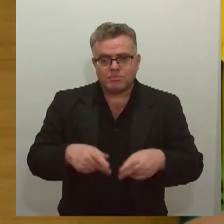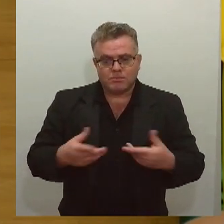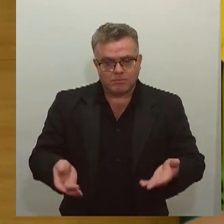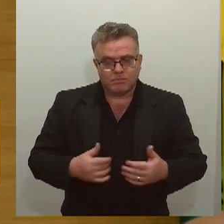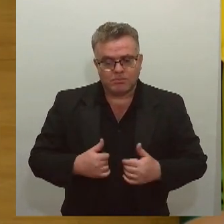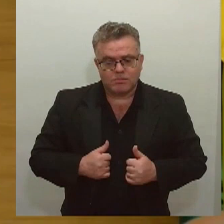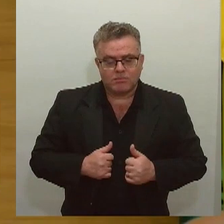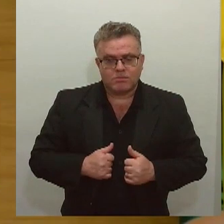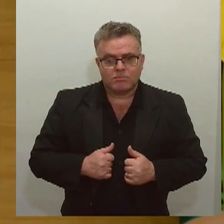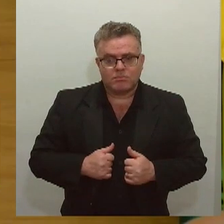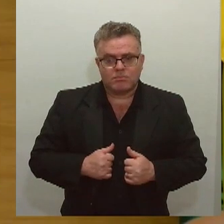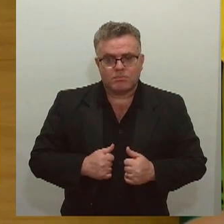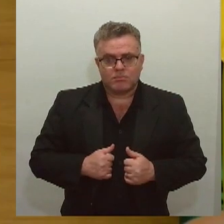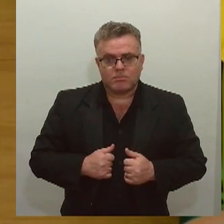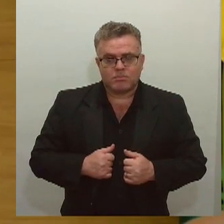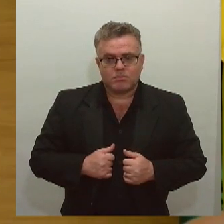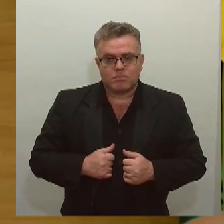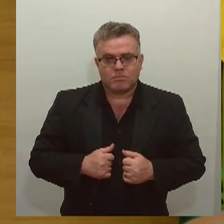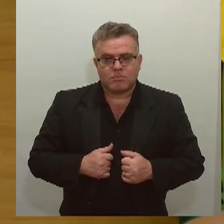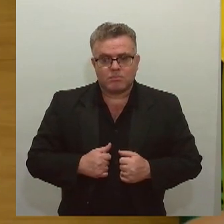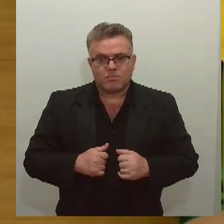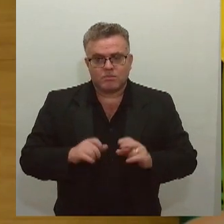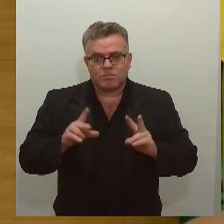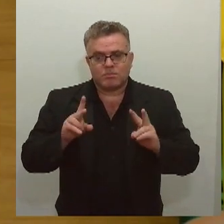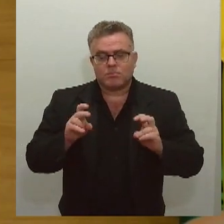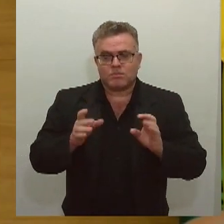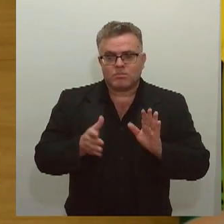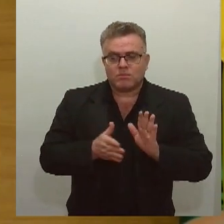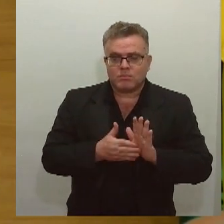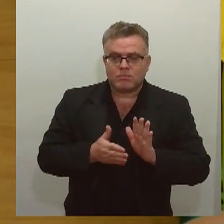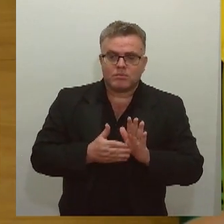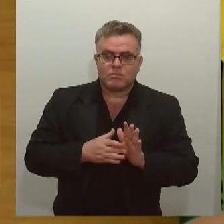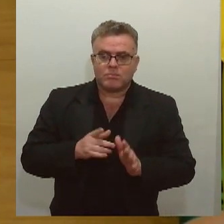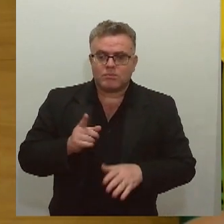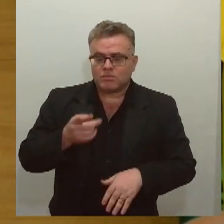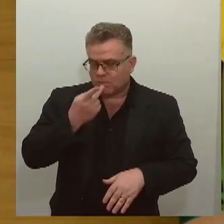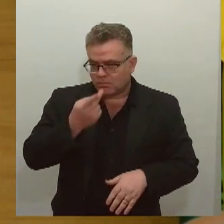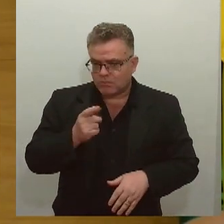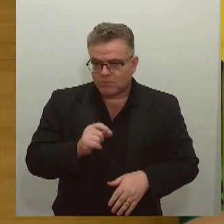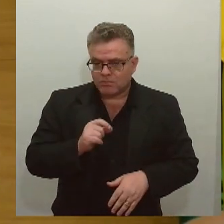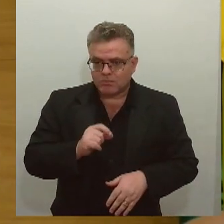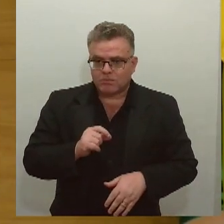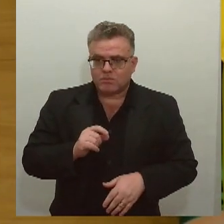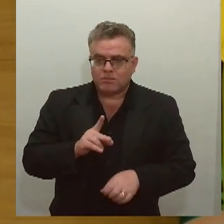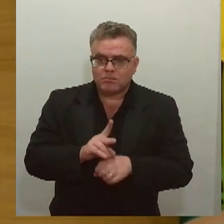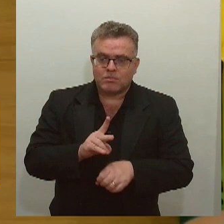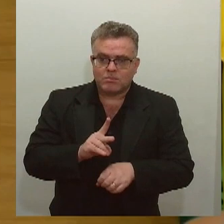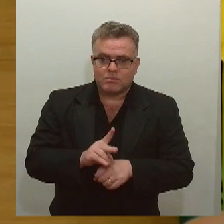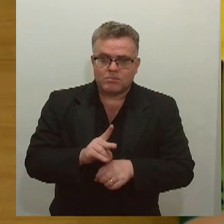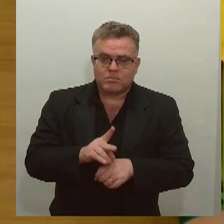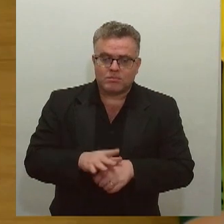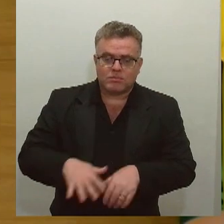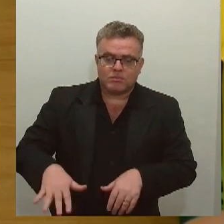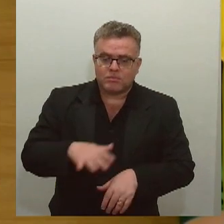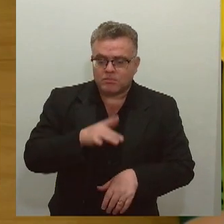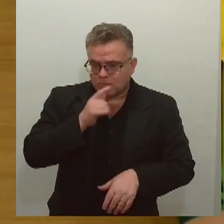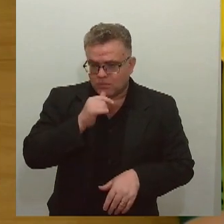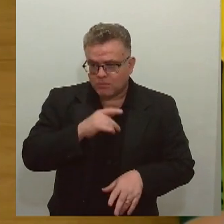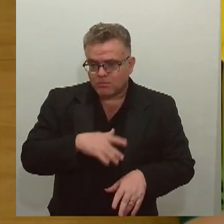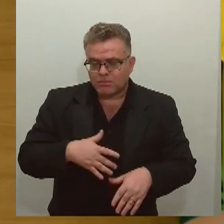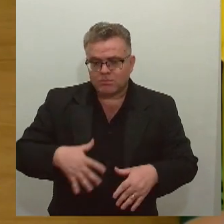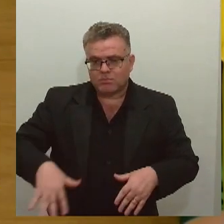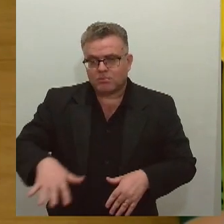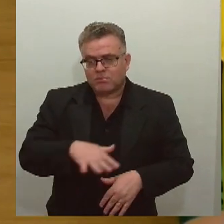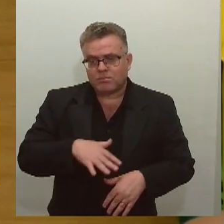proposto pelo deputado Adolfo Brito foi reservação de água e perímetros irrigados. Porque no Rio Grande do Sul,